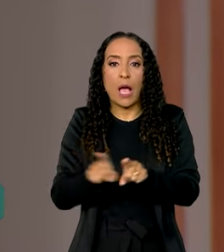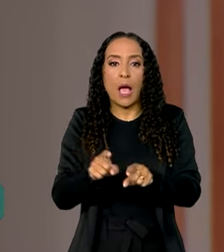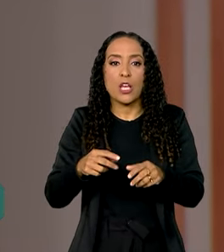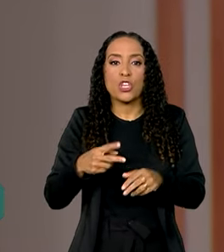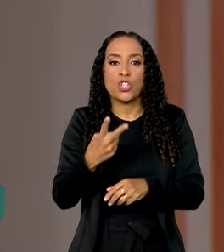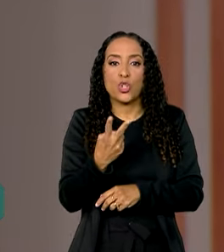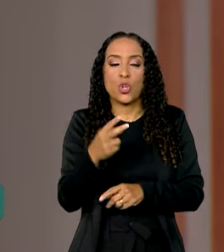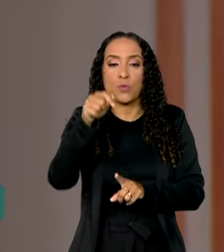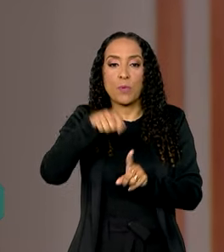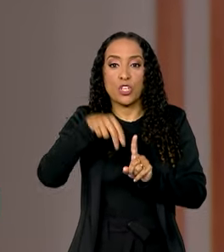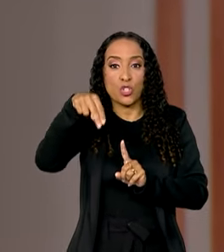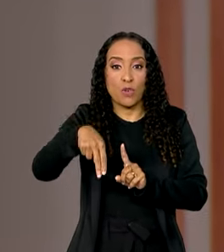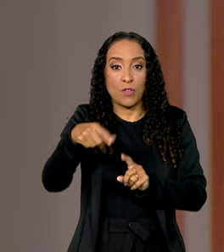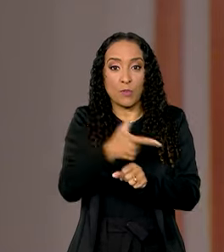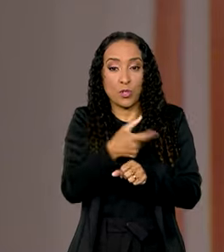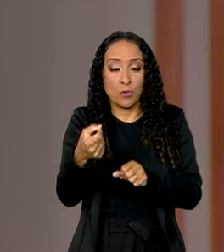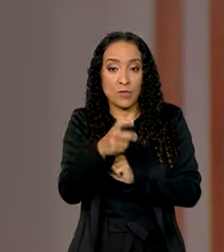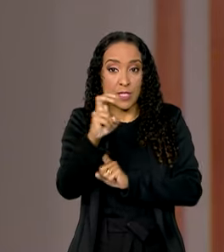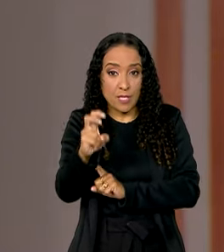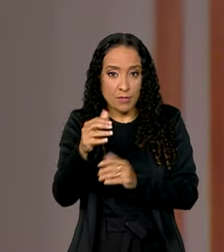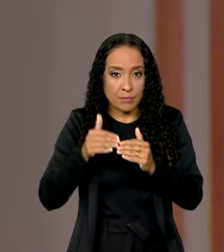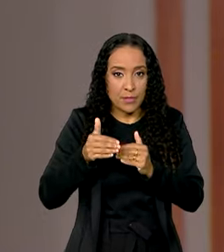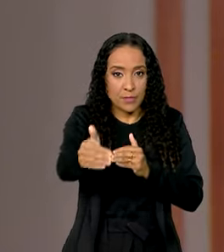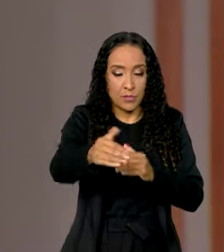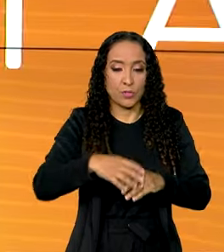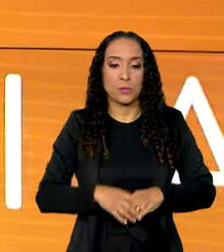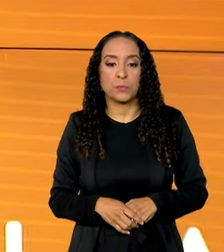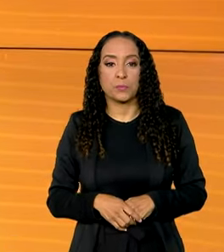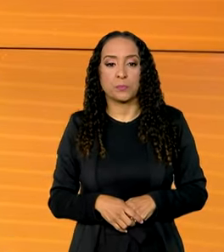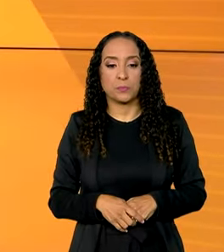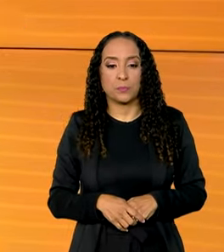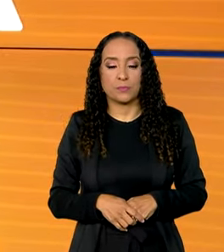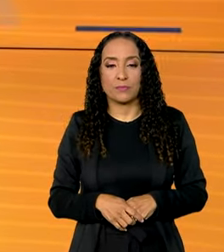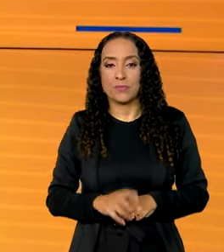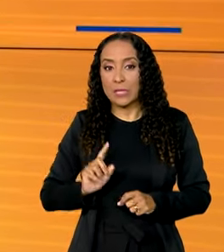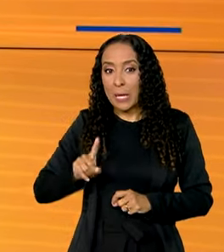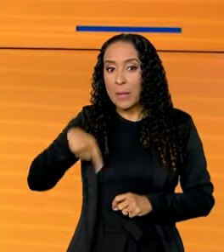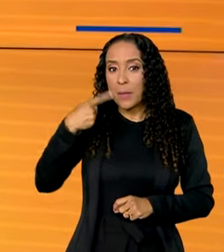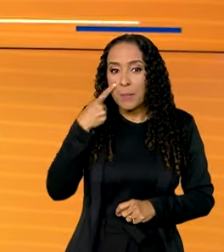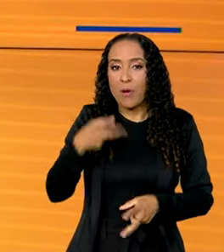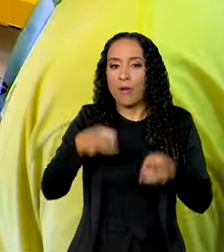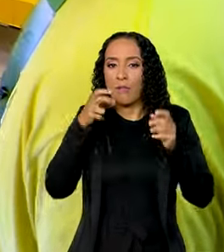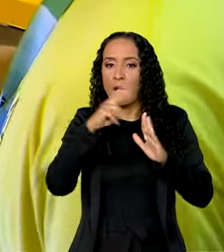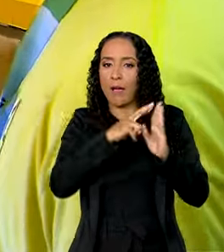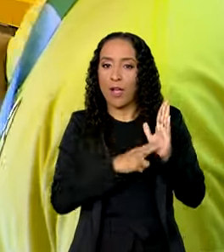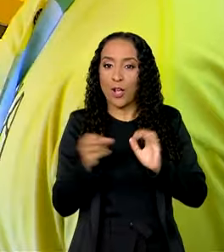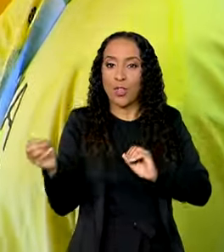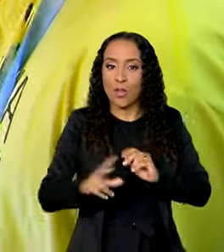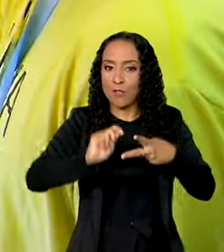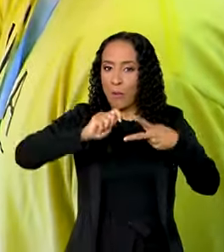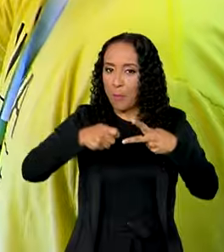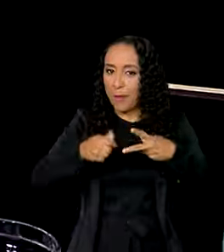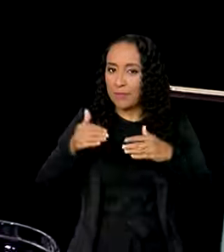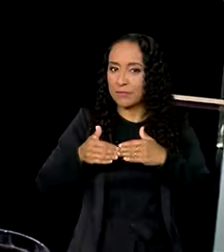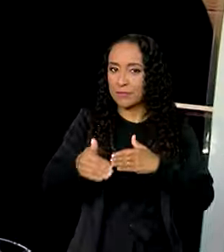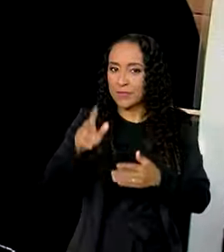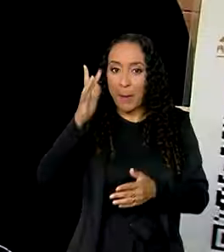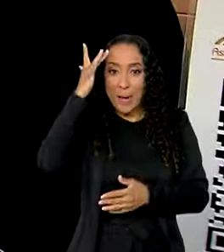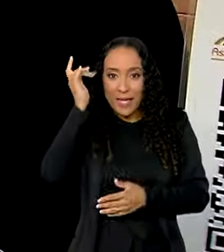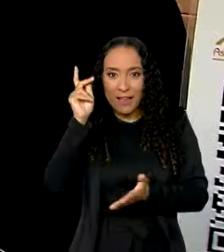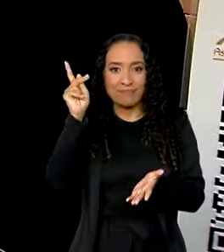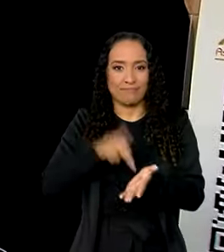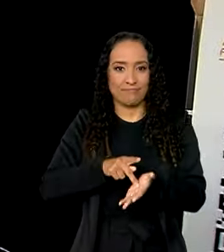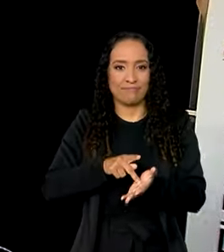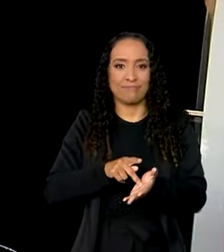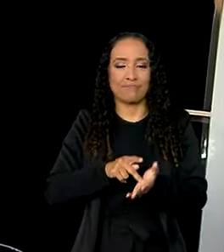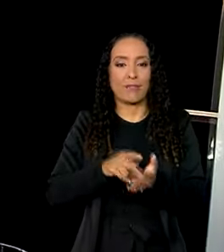a partir de 2 de novembro de 2025. Veja a seguir, novas regras para o PIX passam a valer a partir de amanhã.